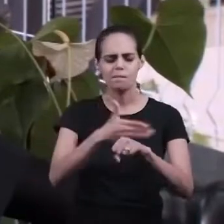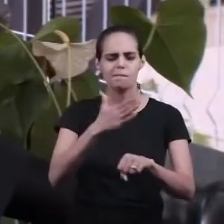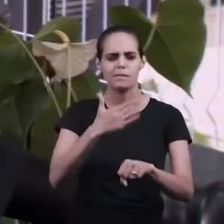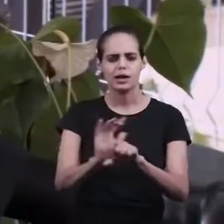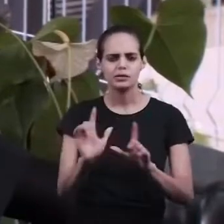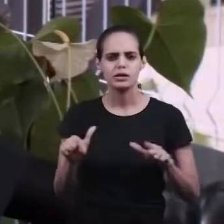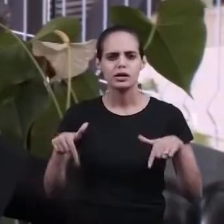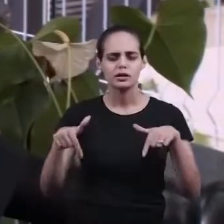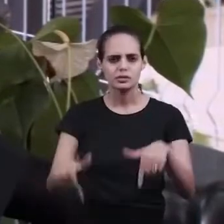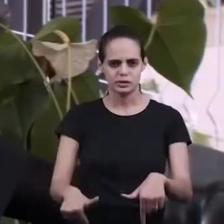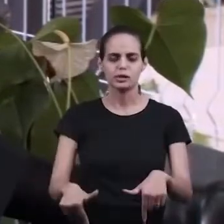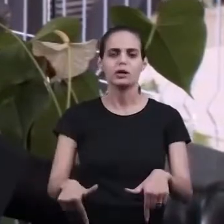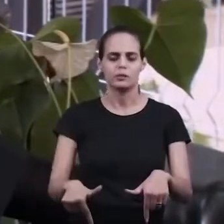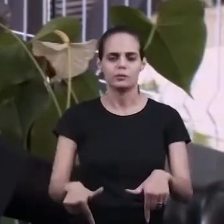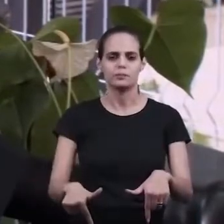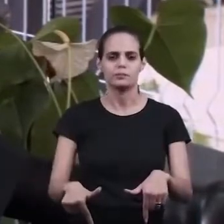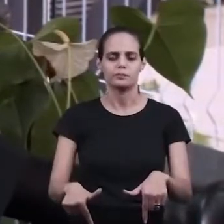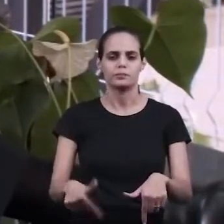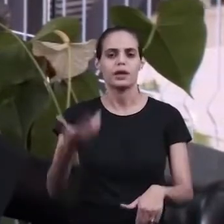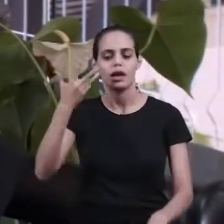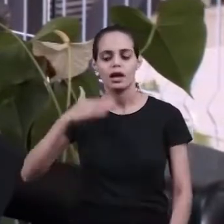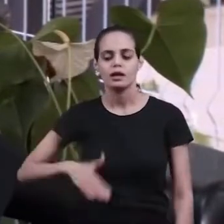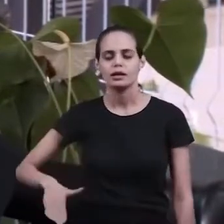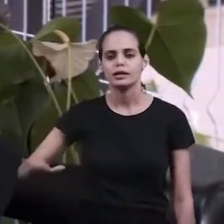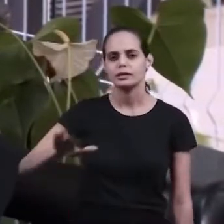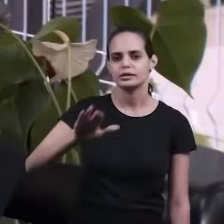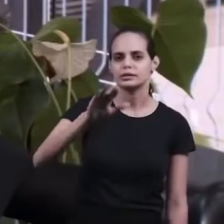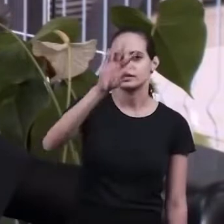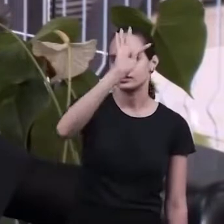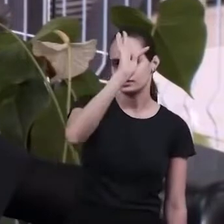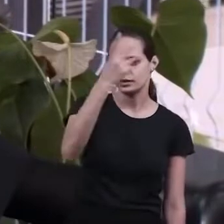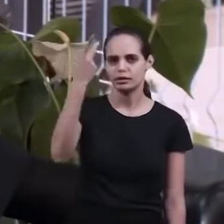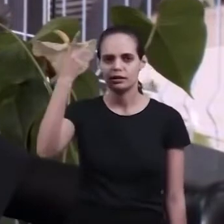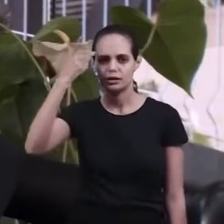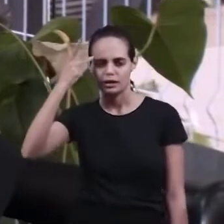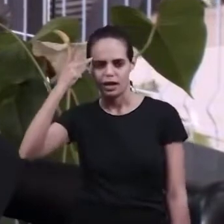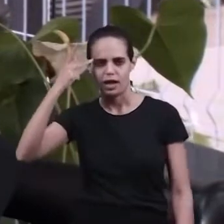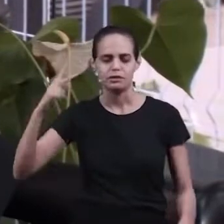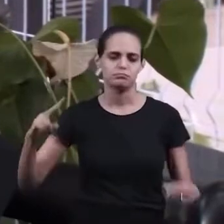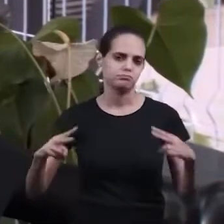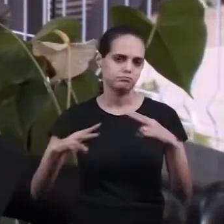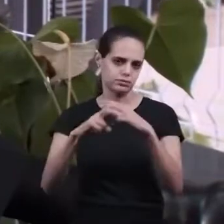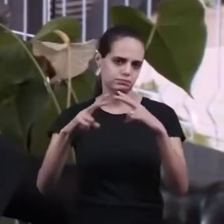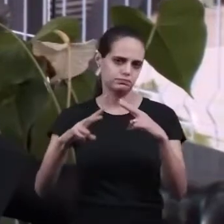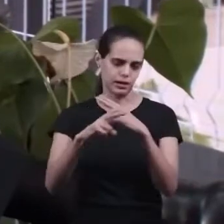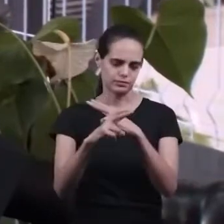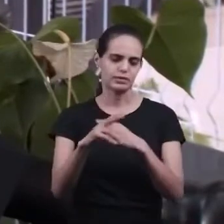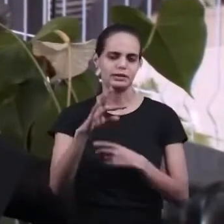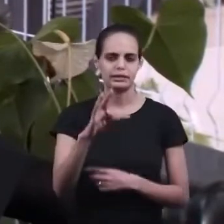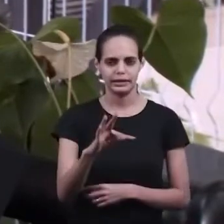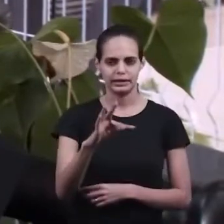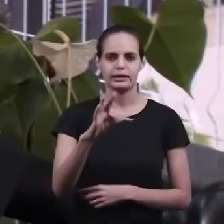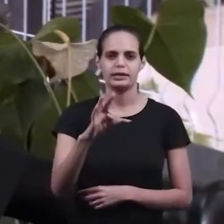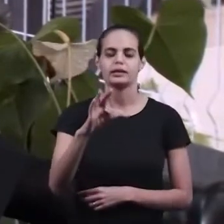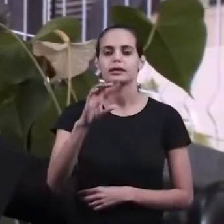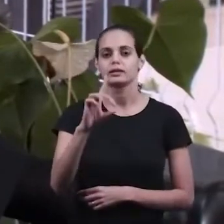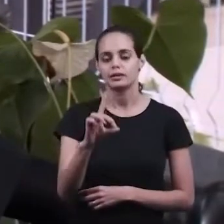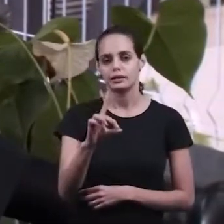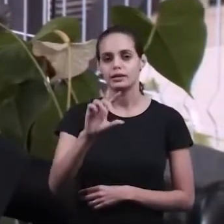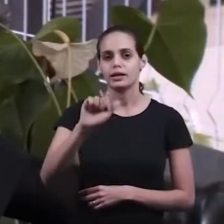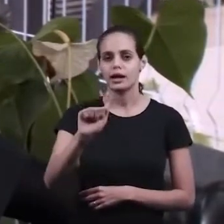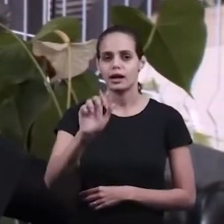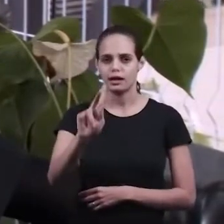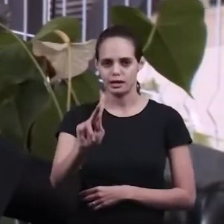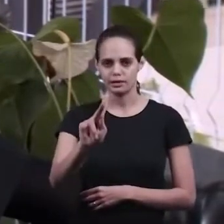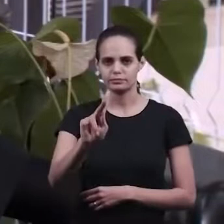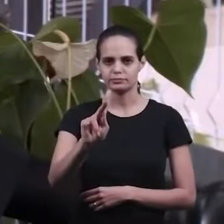crianças portadoras do Transtorno do Déficit de Atenção com Hiperatividade, ou TDAH. Você vai assistir agora